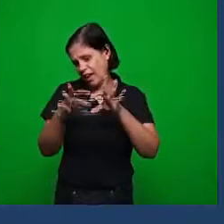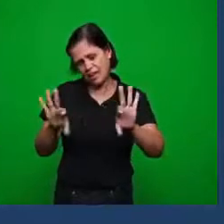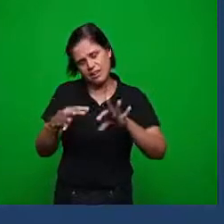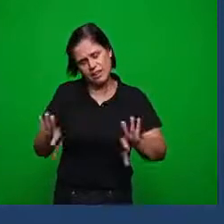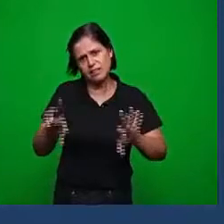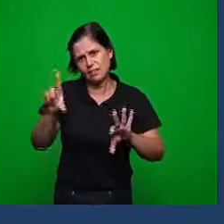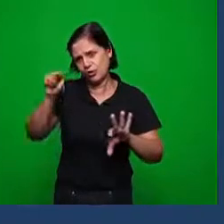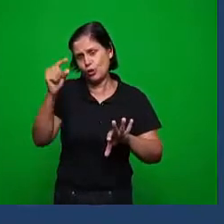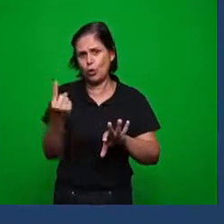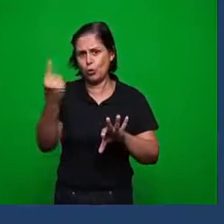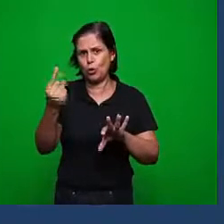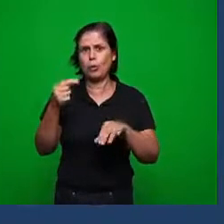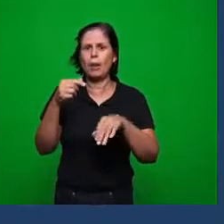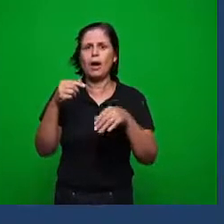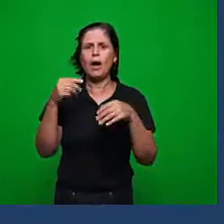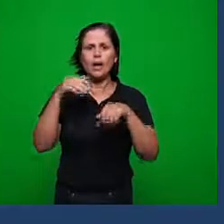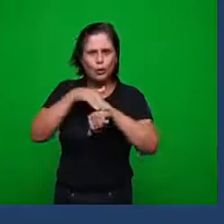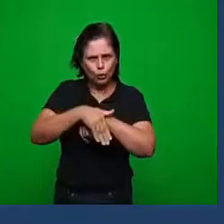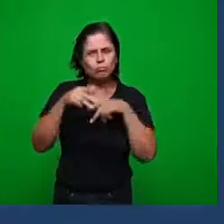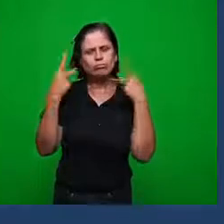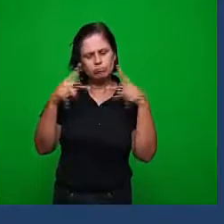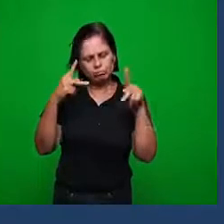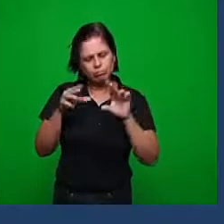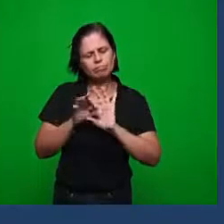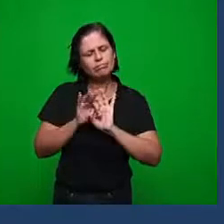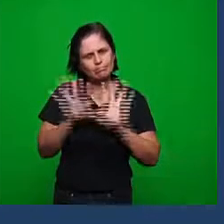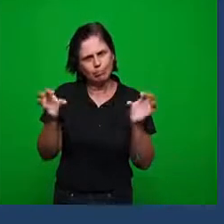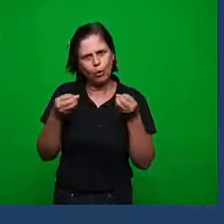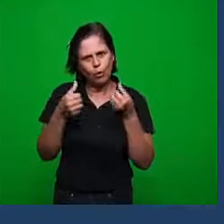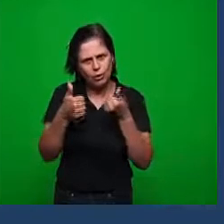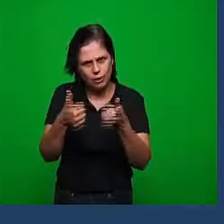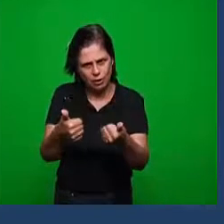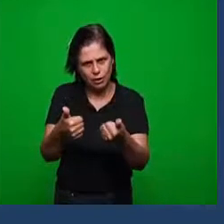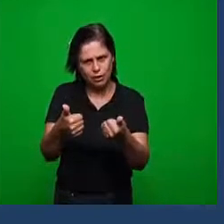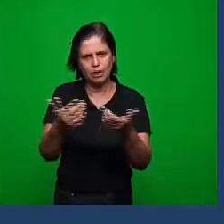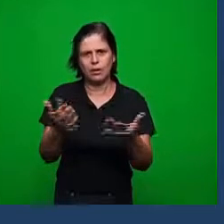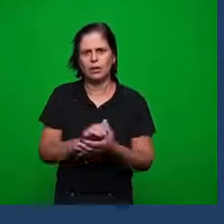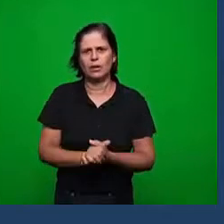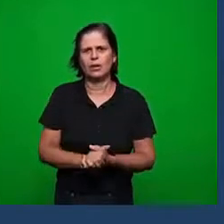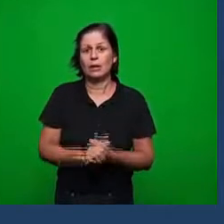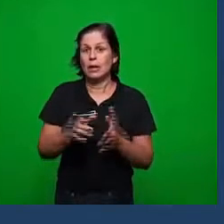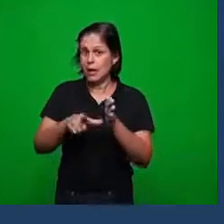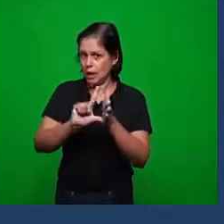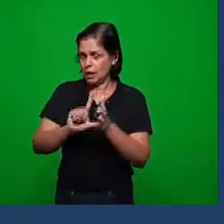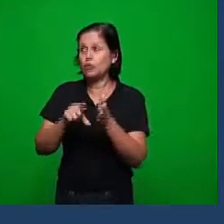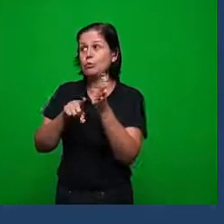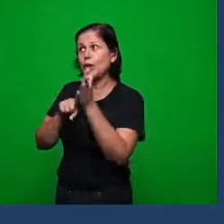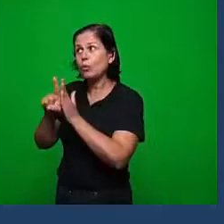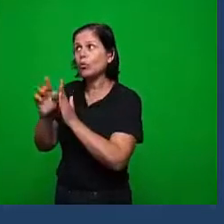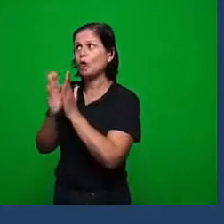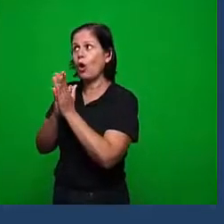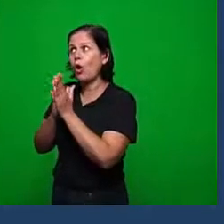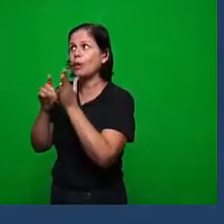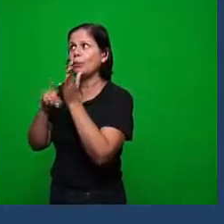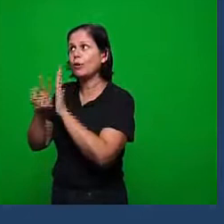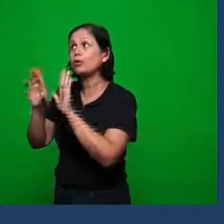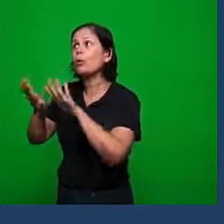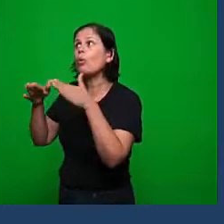mas não há necessidade ele vai falar daquilo vai perguntar ao senhor vai orar